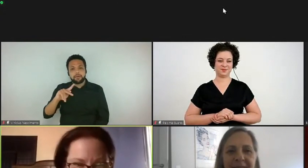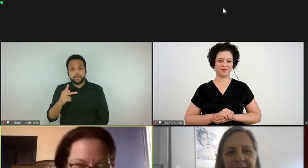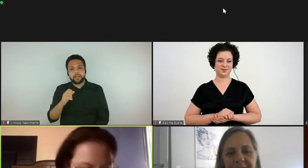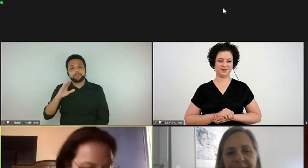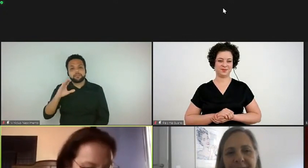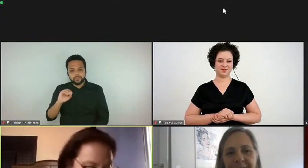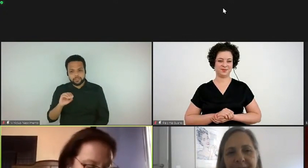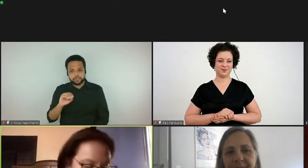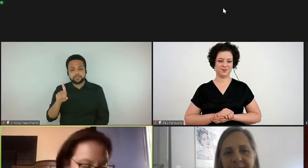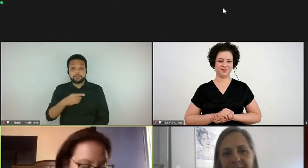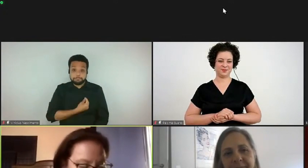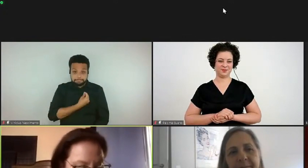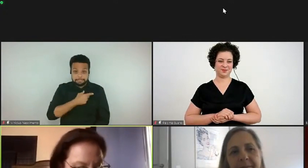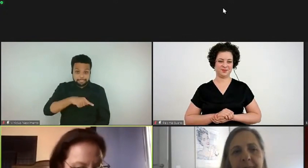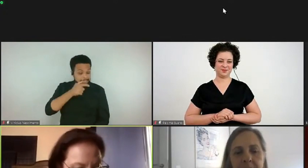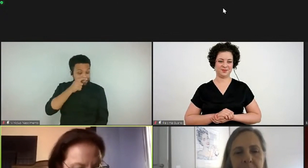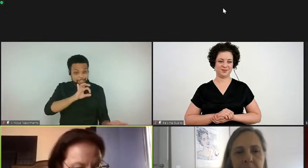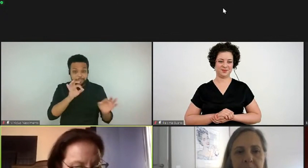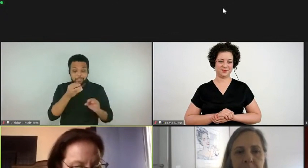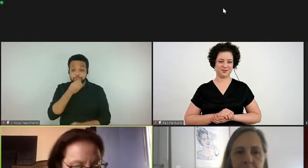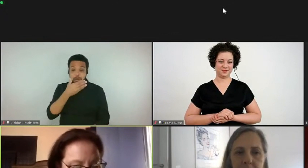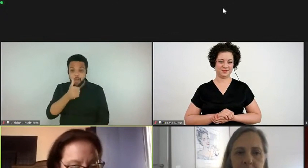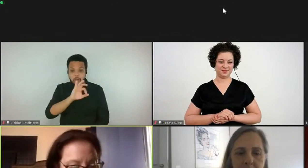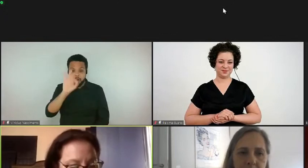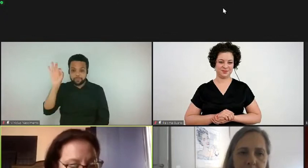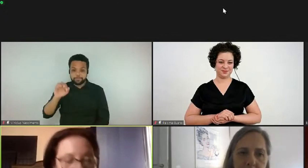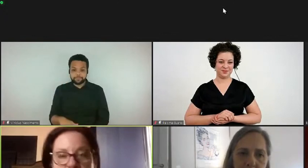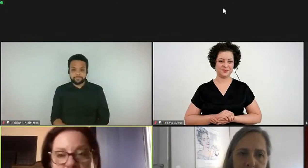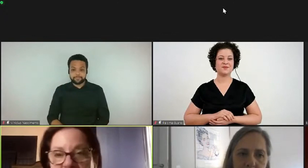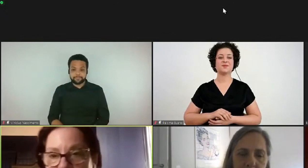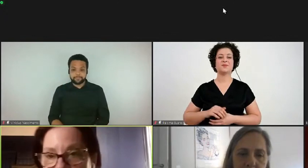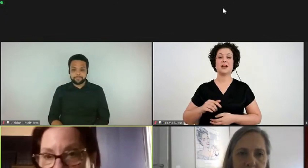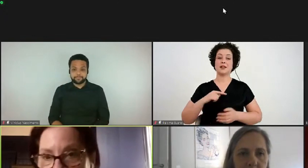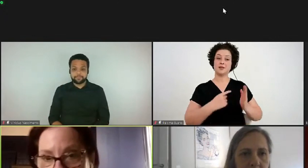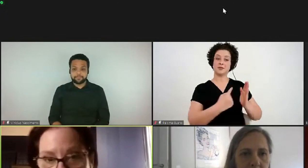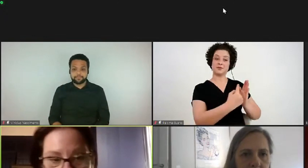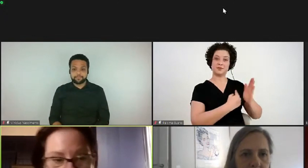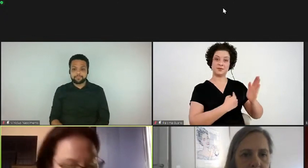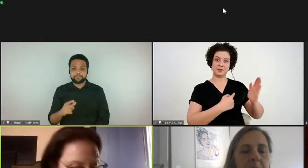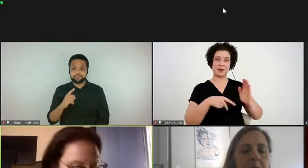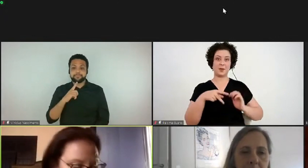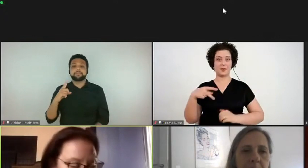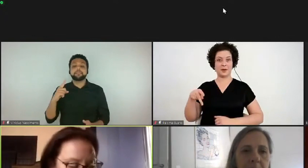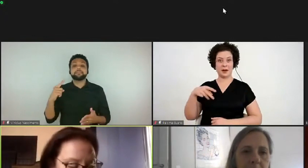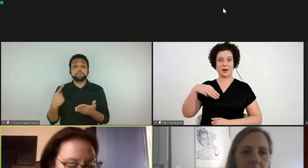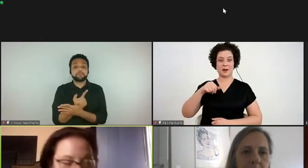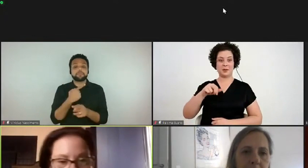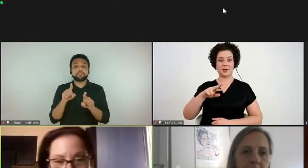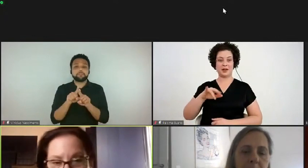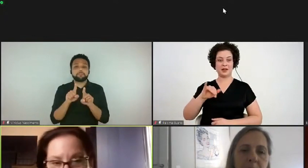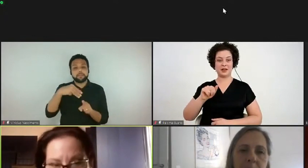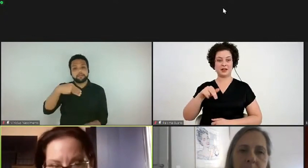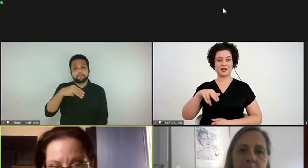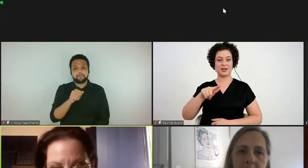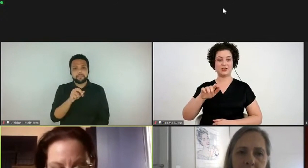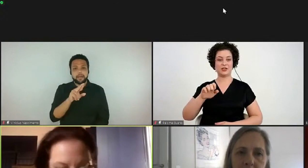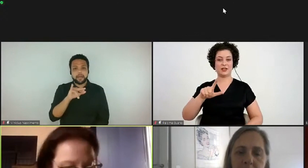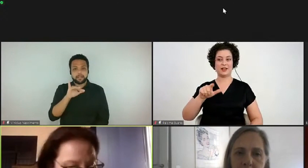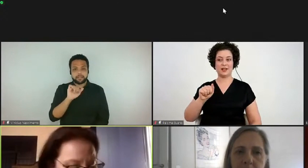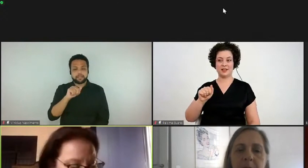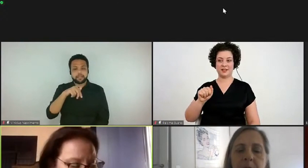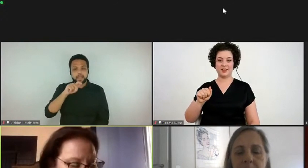a Andrea está ouvindo. Eu vou... Tem uma pergunta aqui para a Maria Ângela, imagino que seja a nossa última